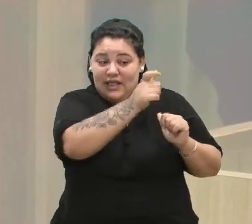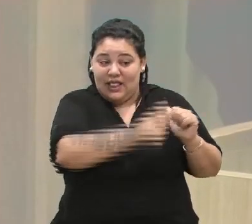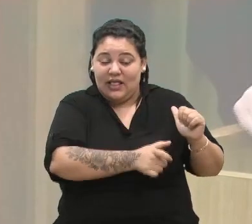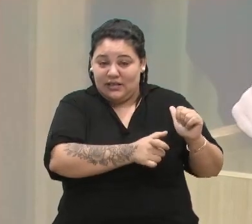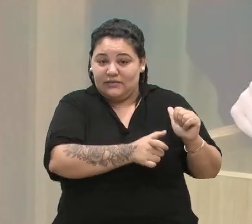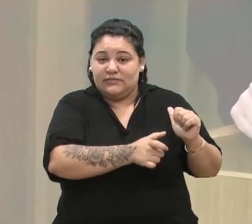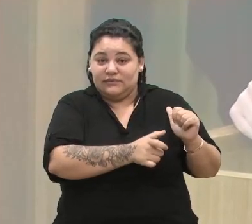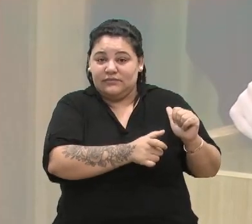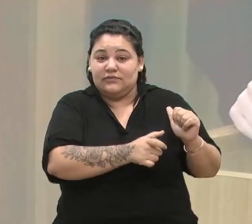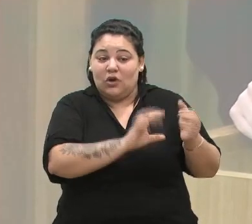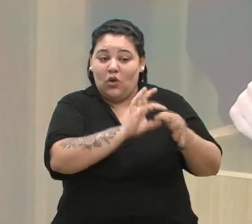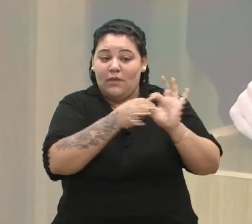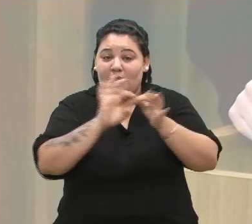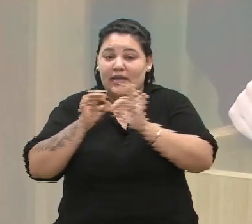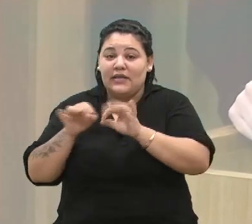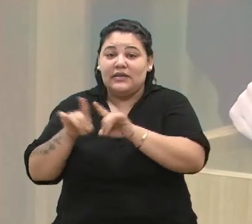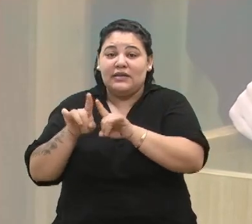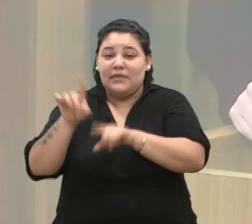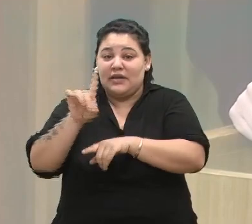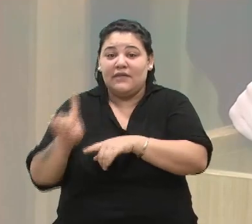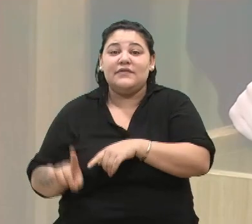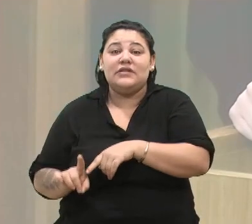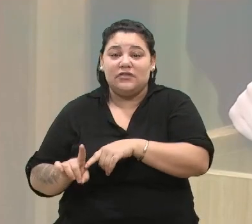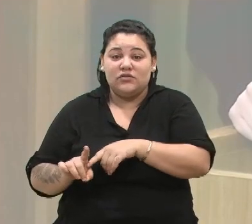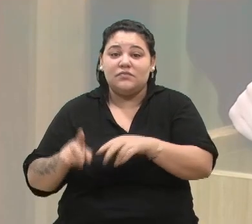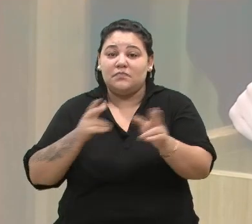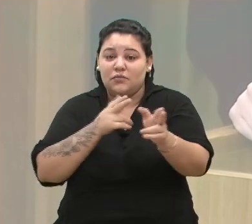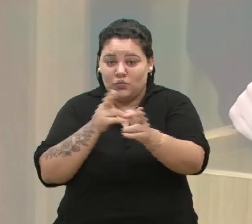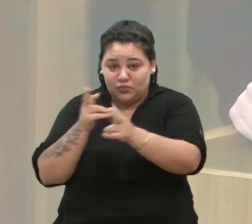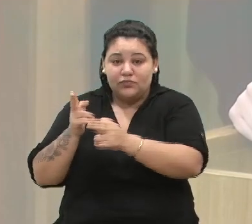paralímpicos no tiro esportivo.